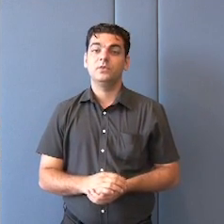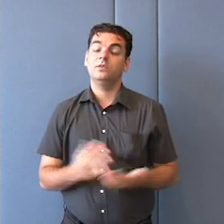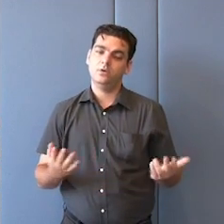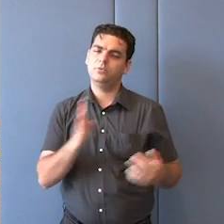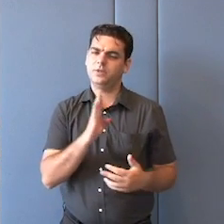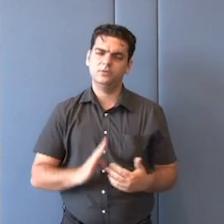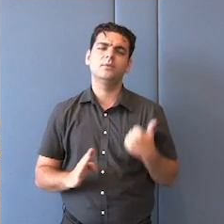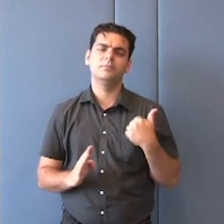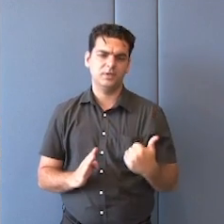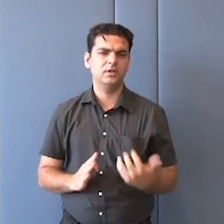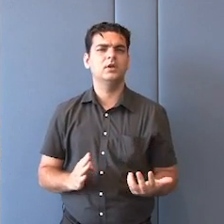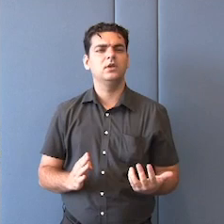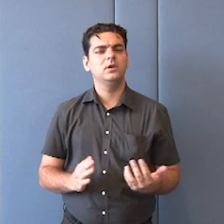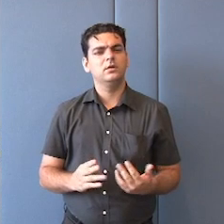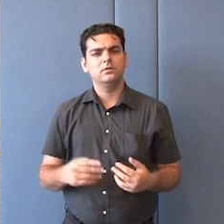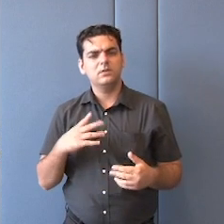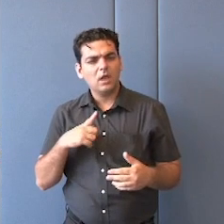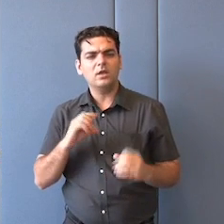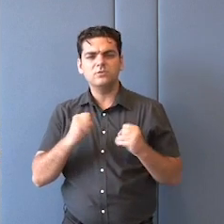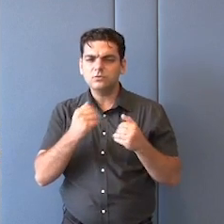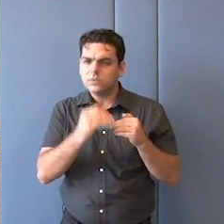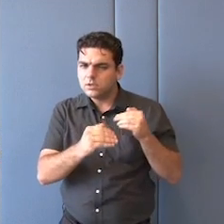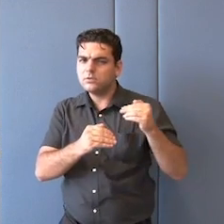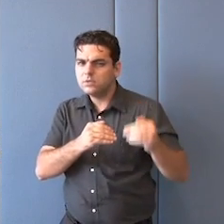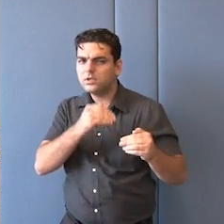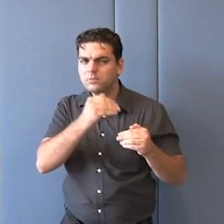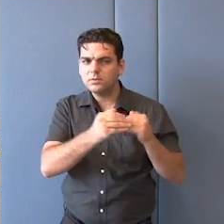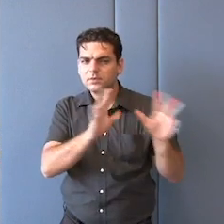se somar a esse grupo.